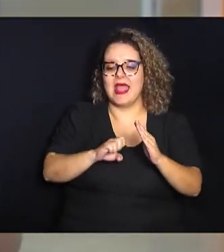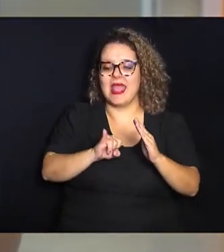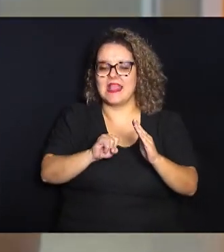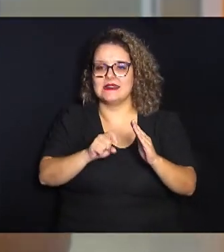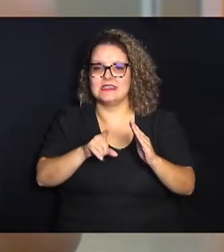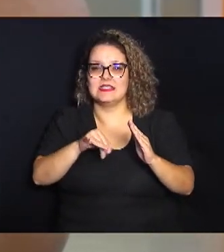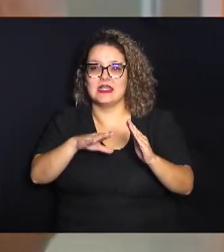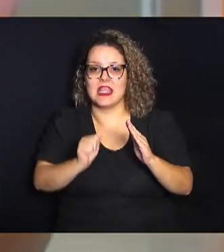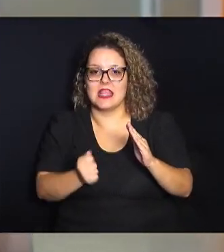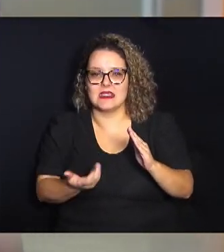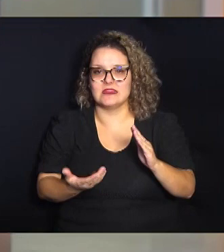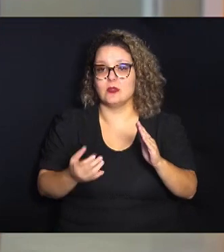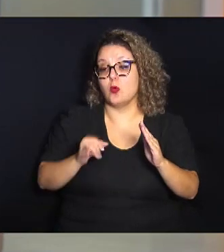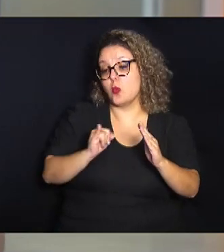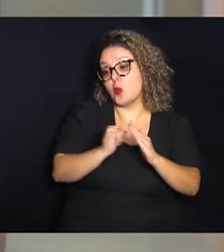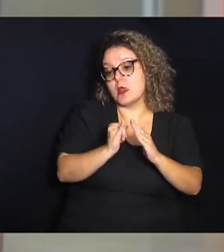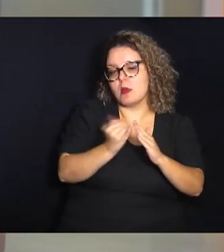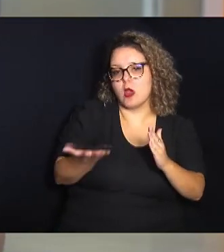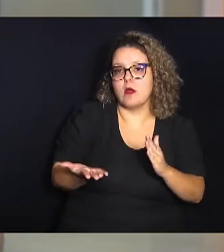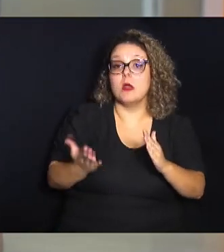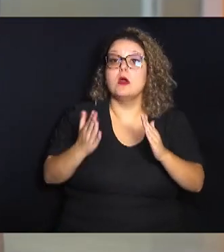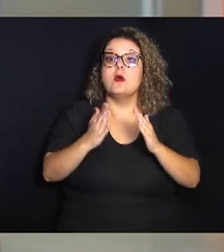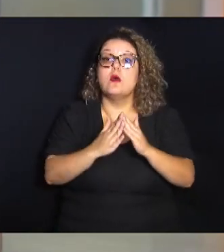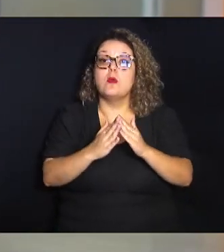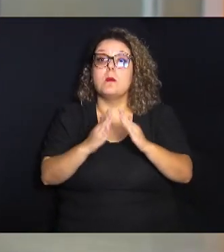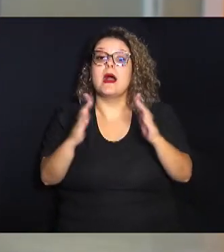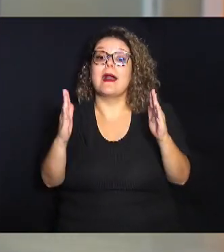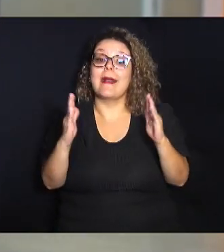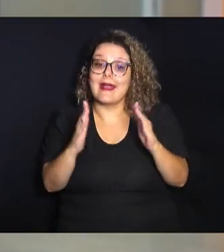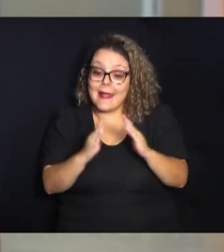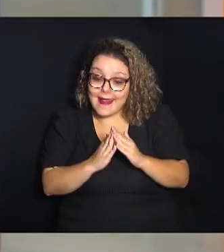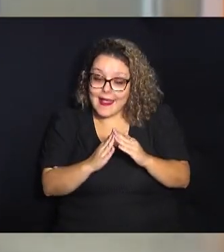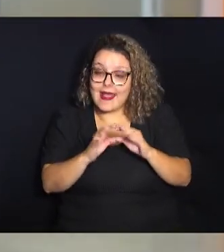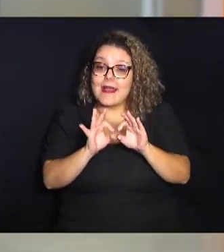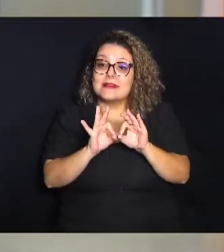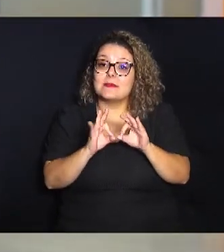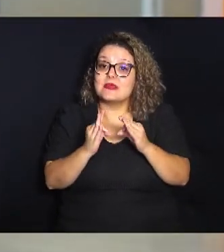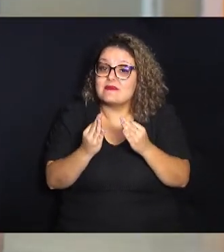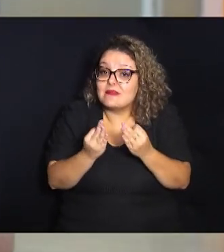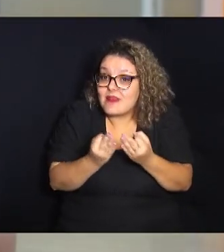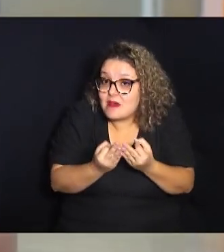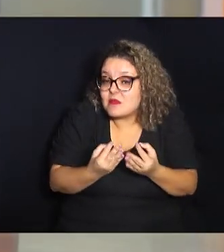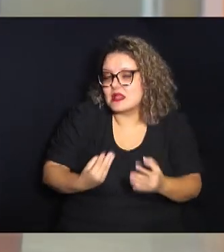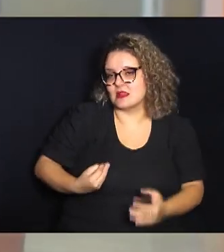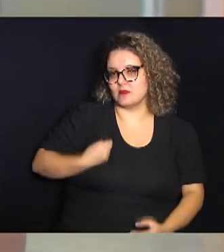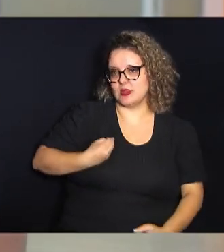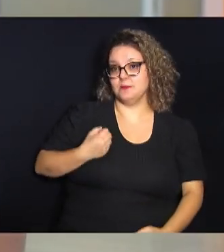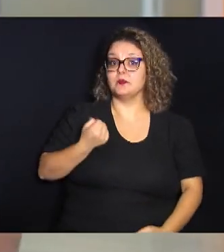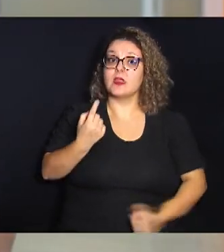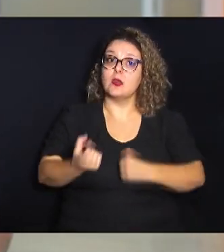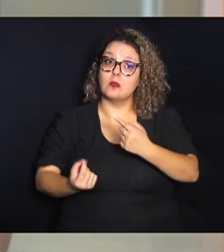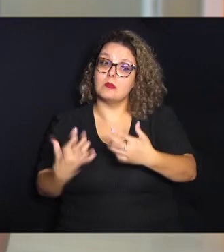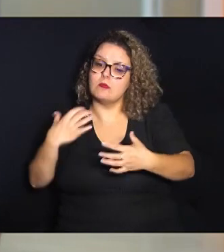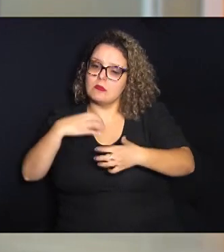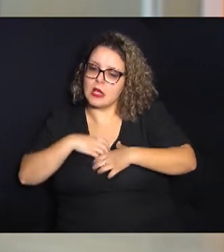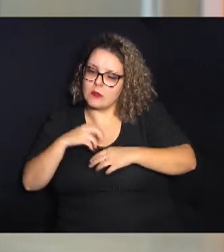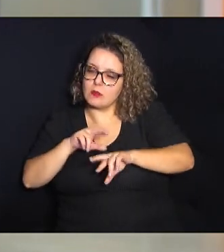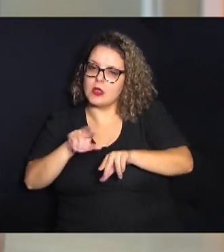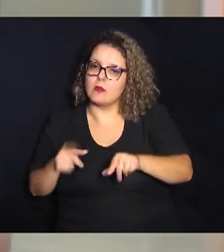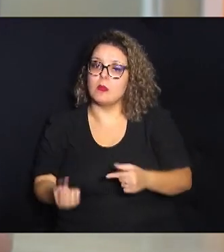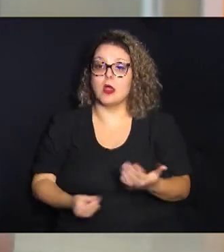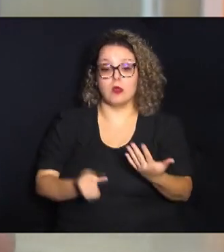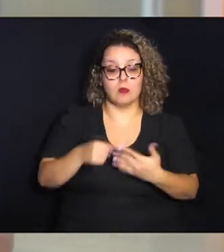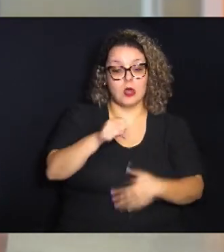casa um lugar para a família então eles são sinônimos mas tem algumas questões afetivas algumas questões